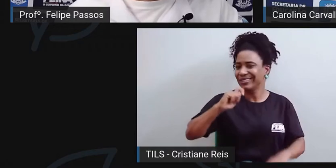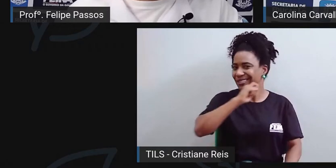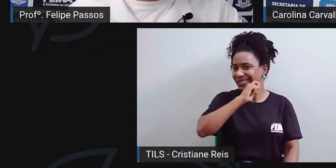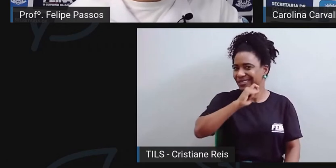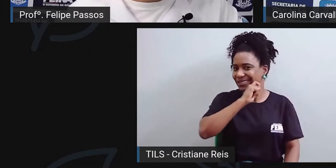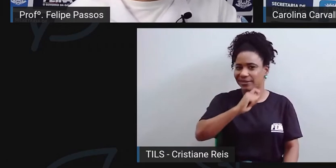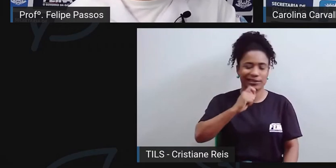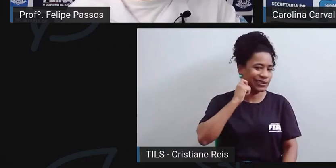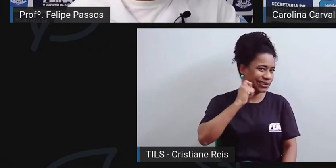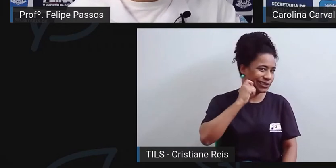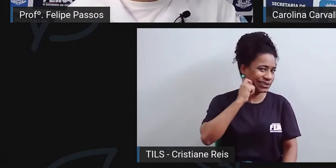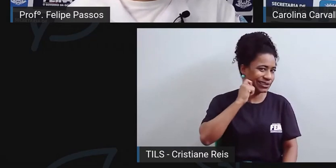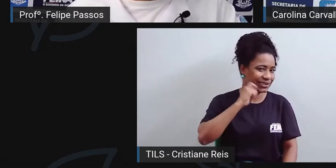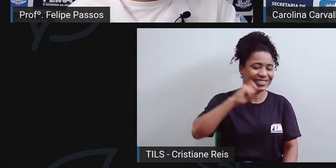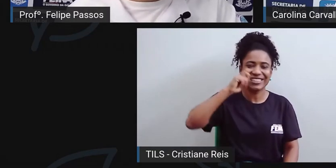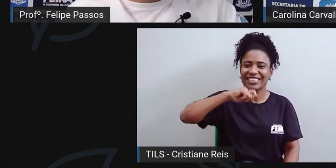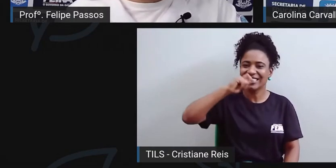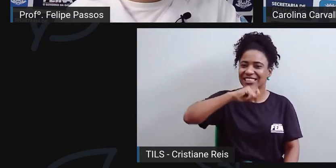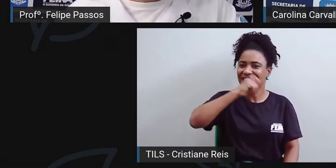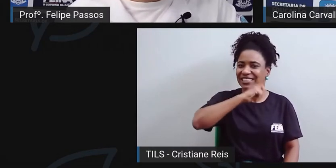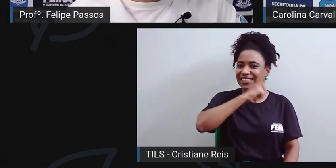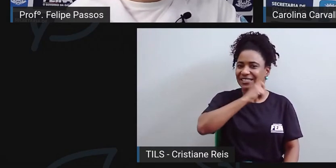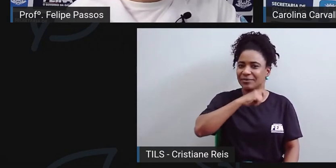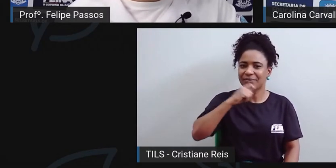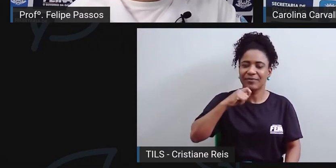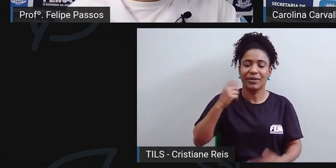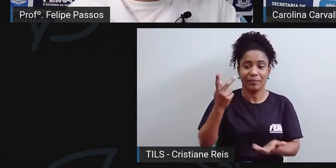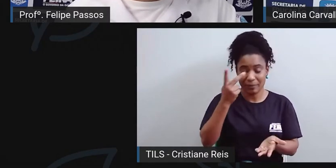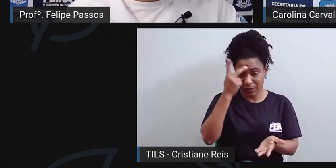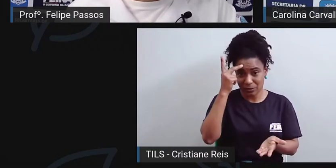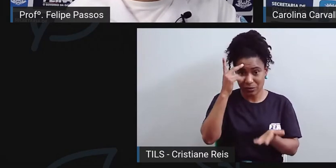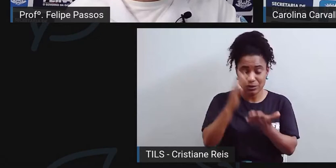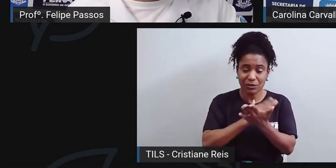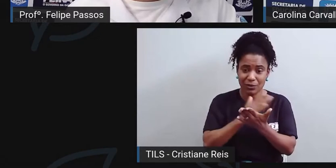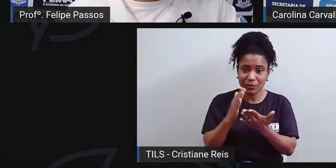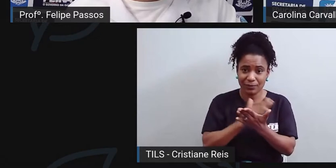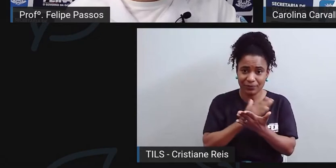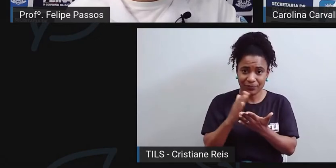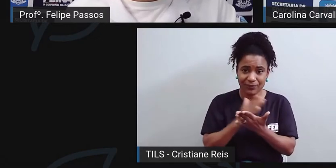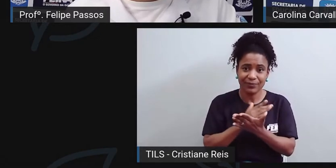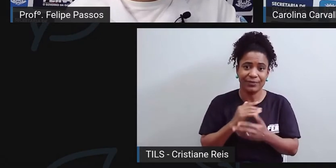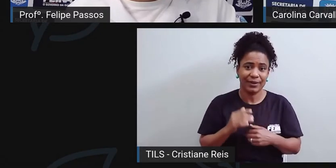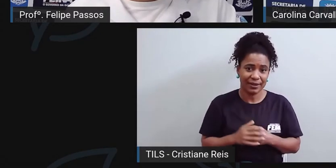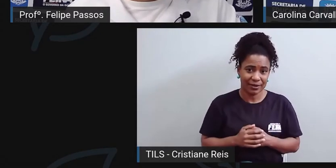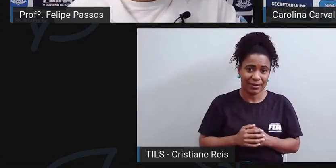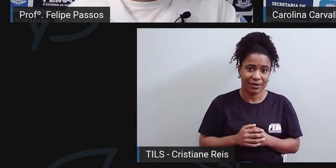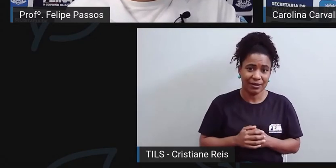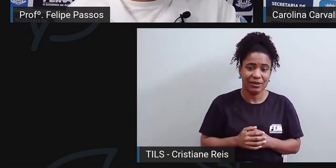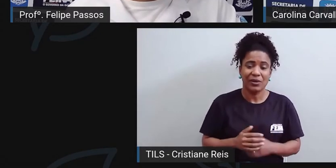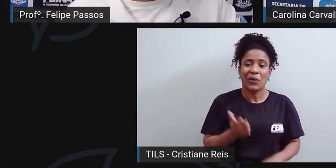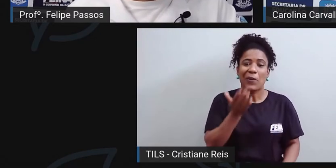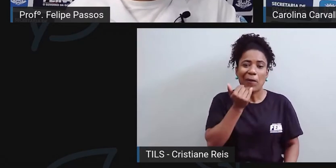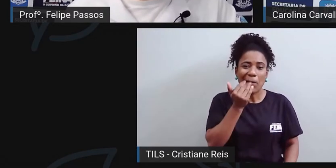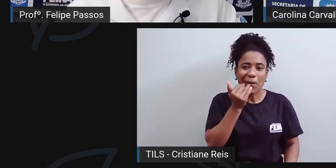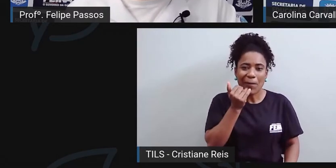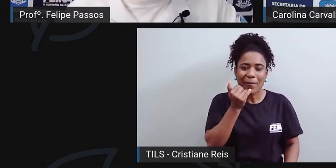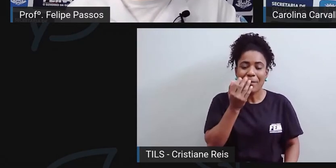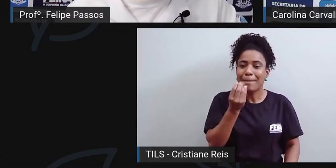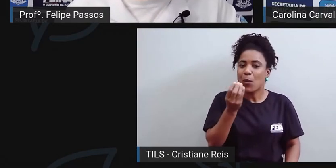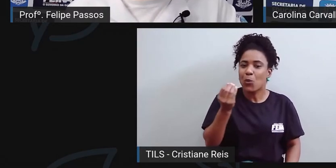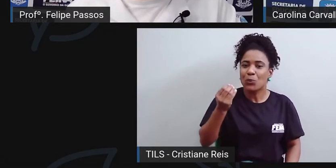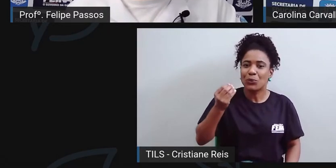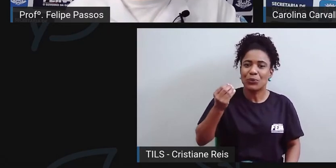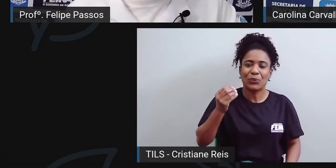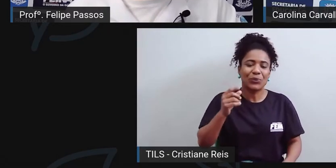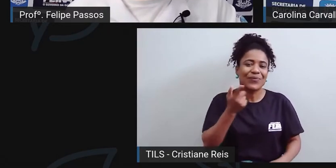creme dental. Por exemplo, tem pessoas que têm o costume de se alimentar com muitas comidas corantes, como, por exemplo,